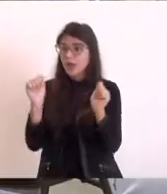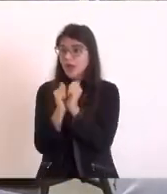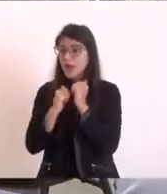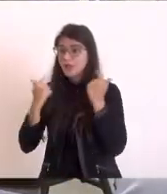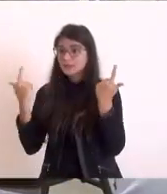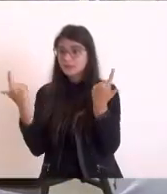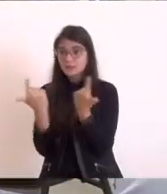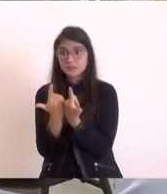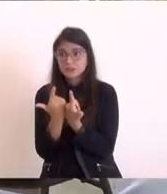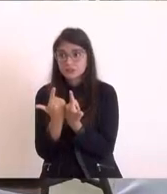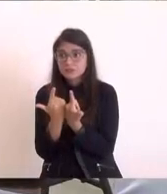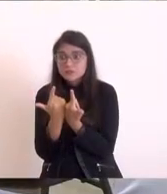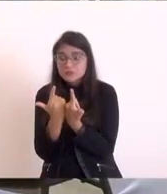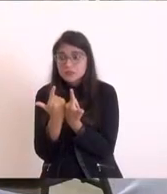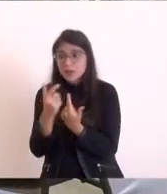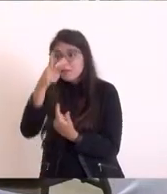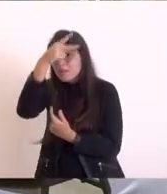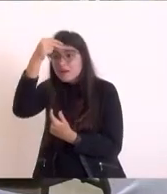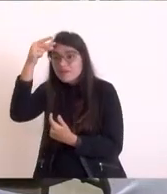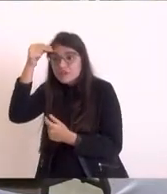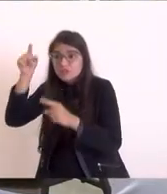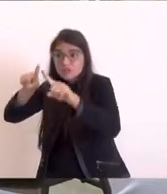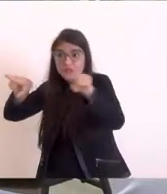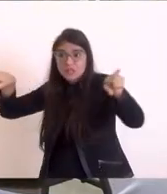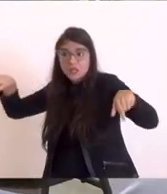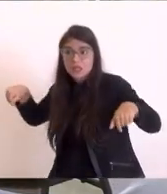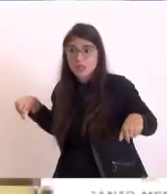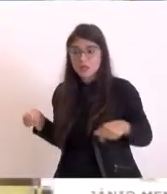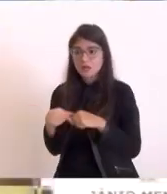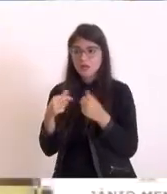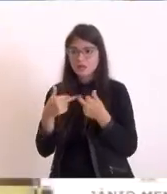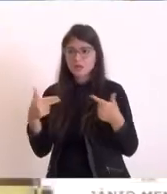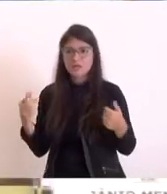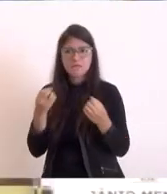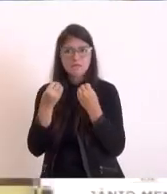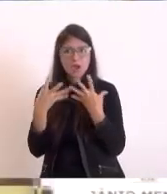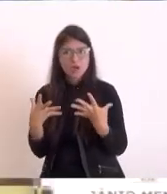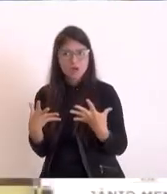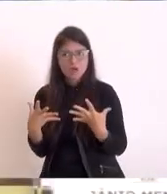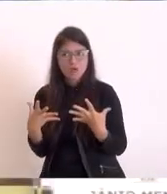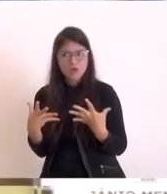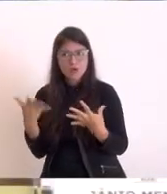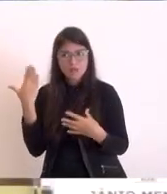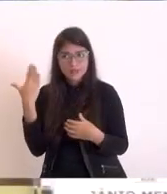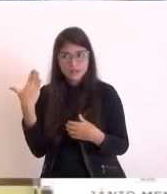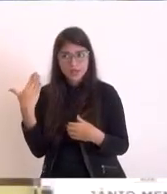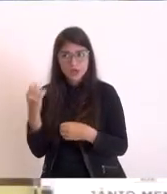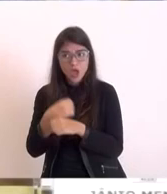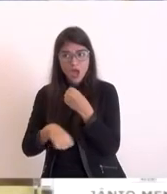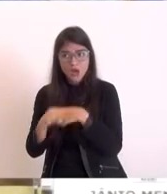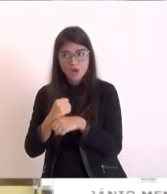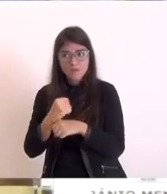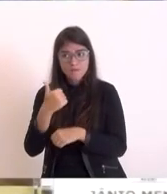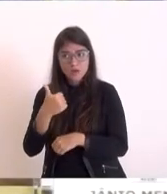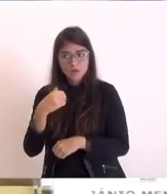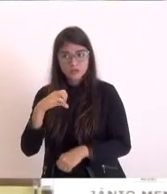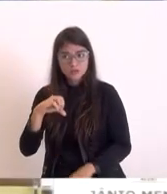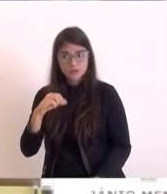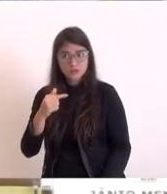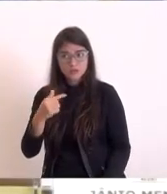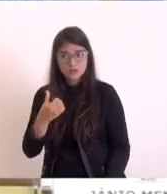fui eu sou prefeito pela terceira vez eu fui prefeito a primeira vez em 76 quando eu ia para o Rio de Janeiro eu não